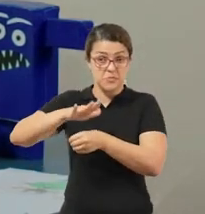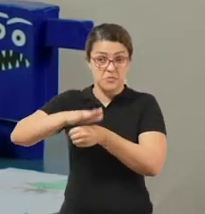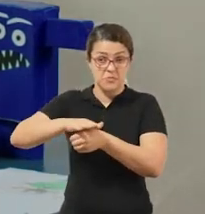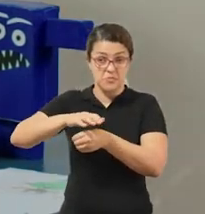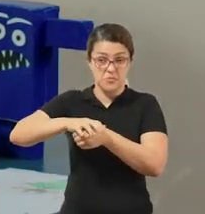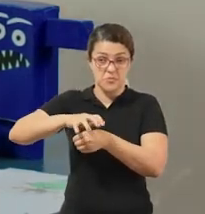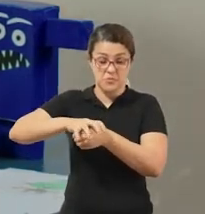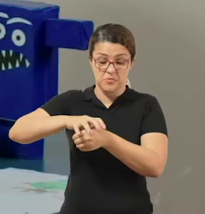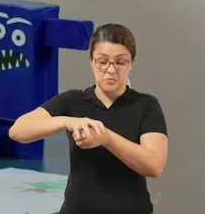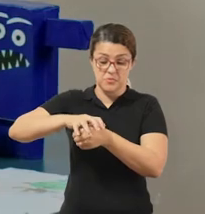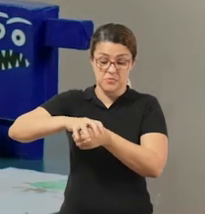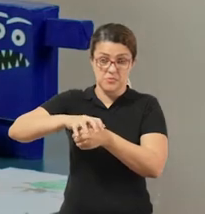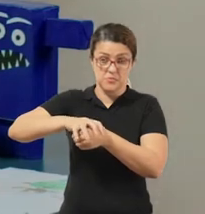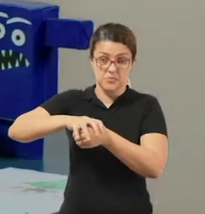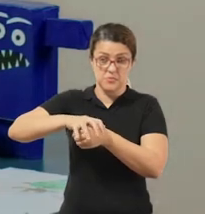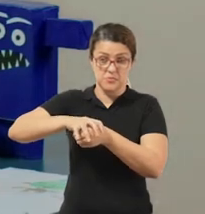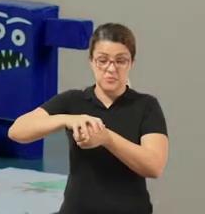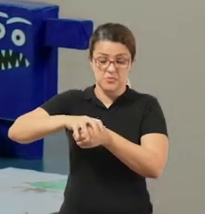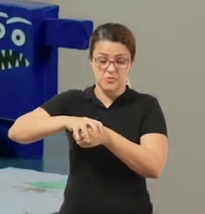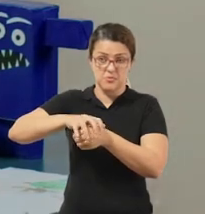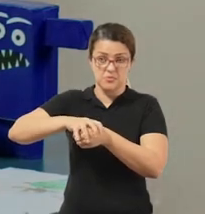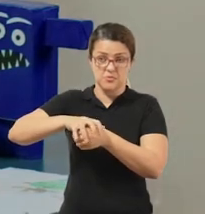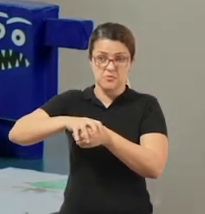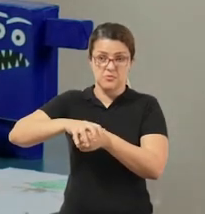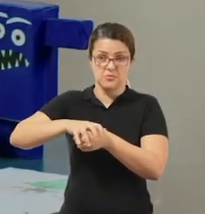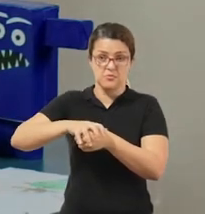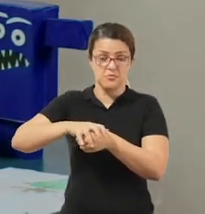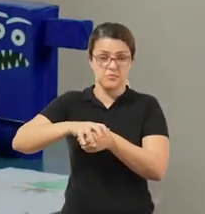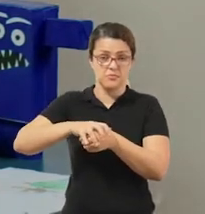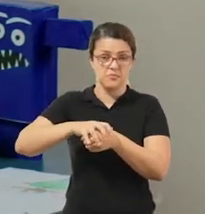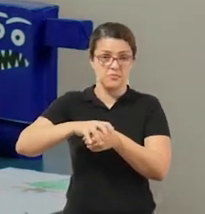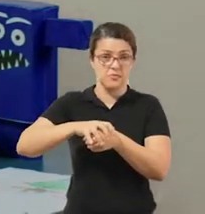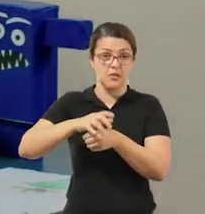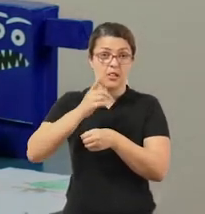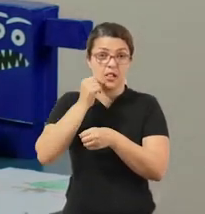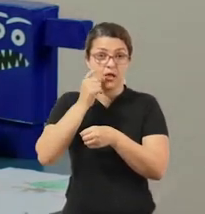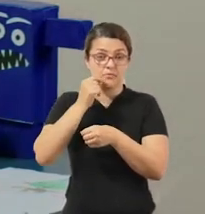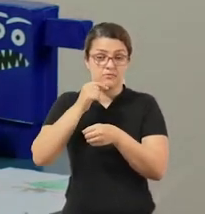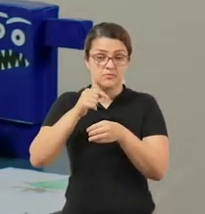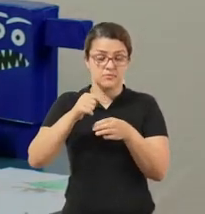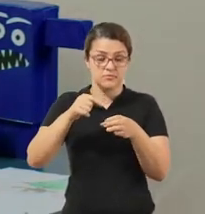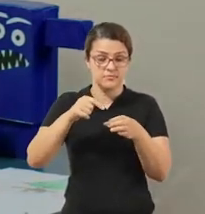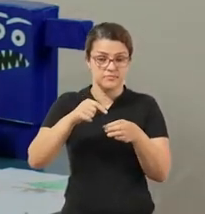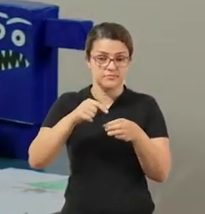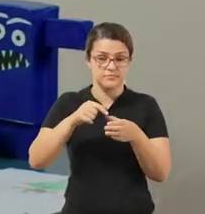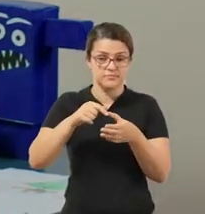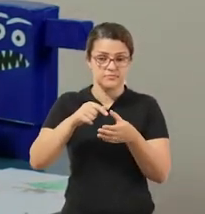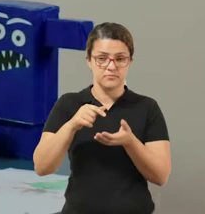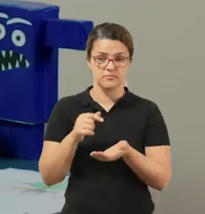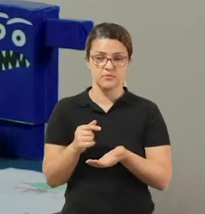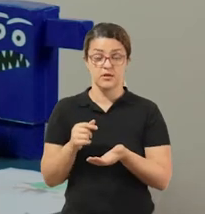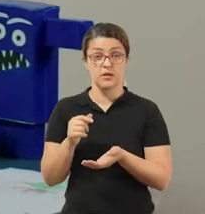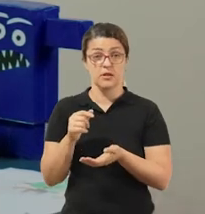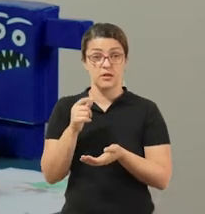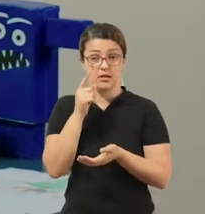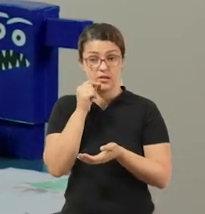Eu vou precisar que vocês peguem um lápis, peguem a tampinha e coloquem